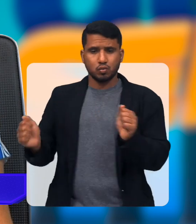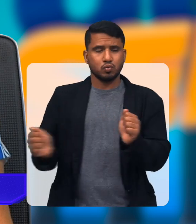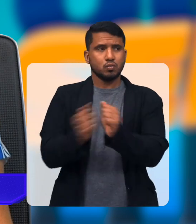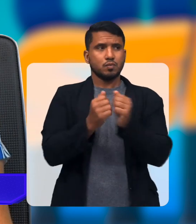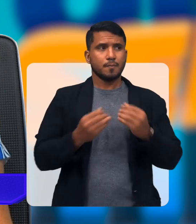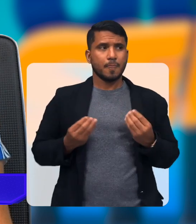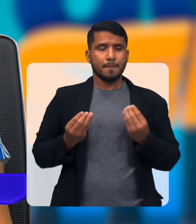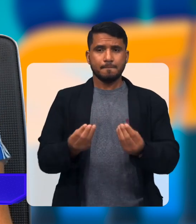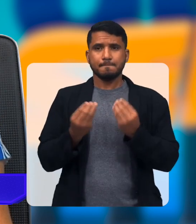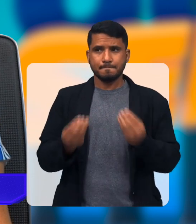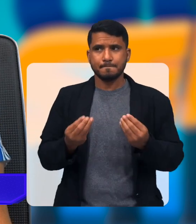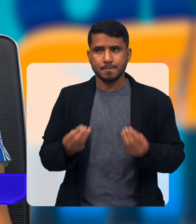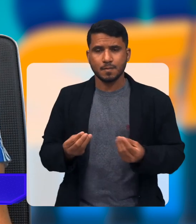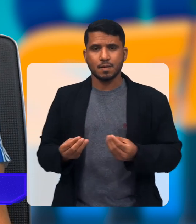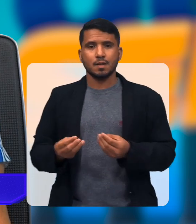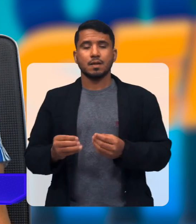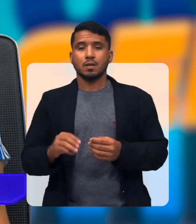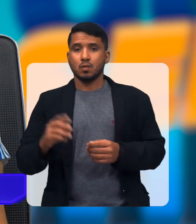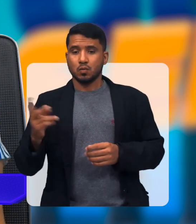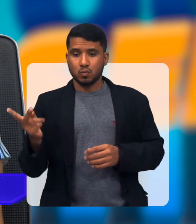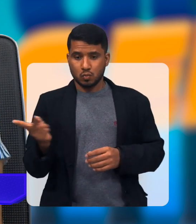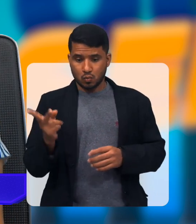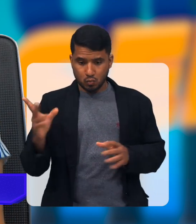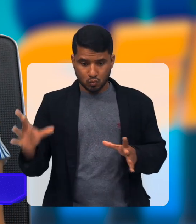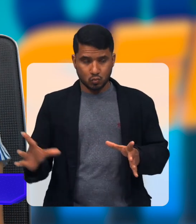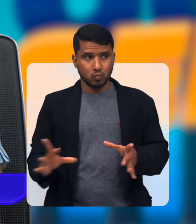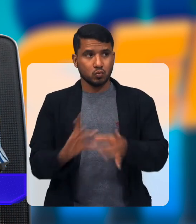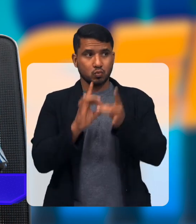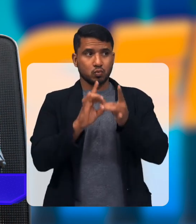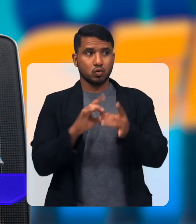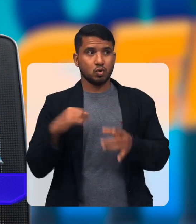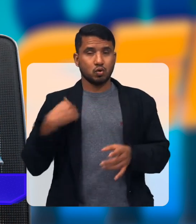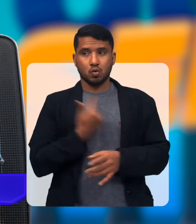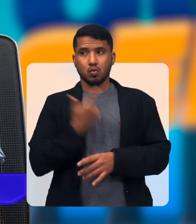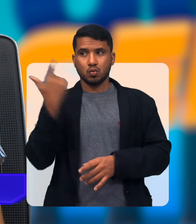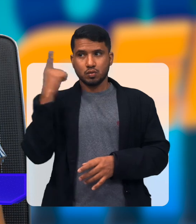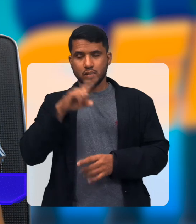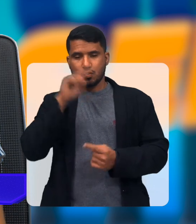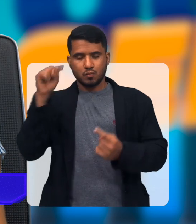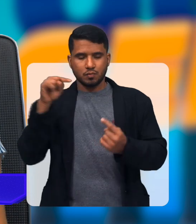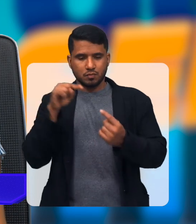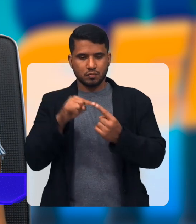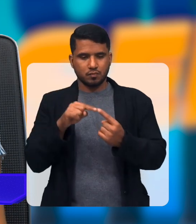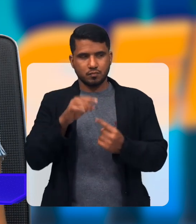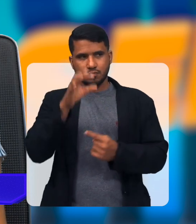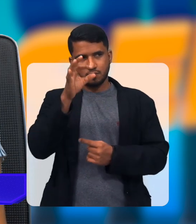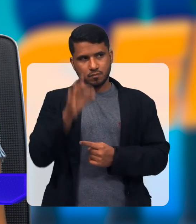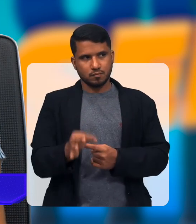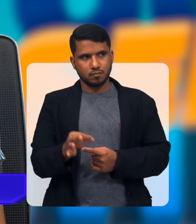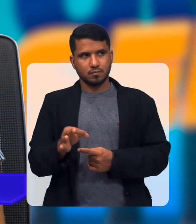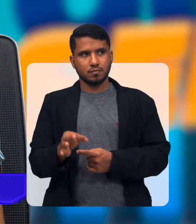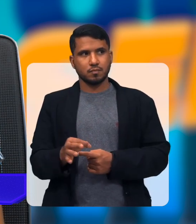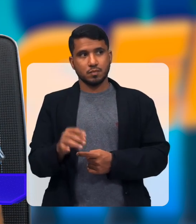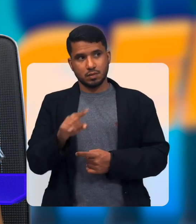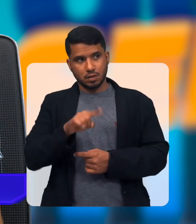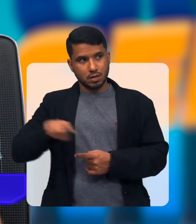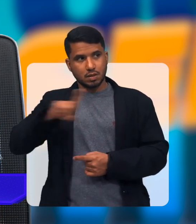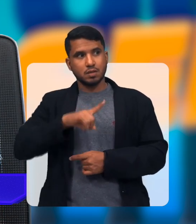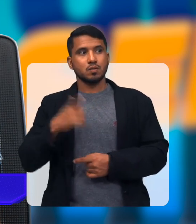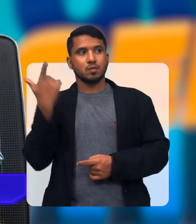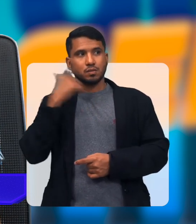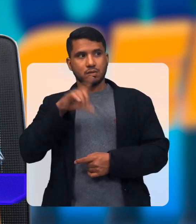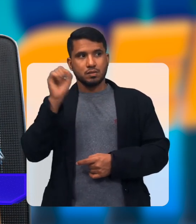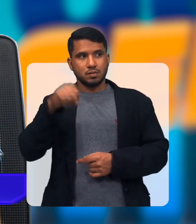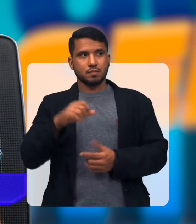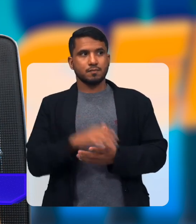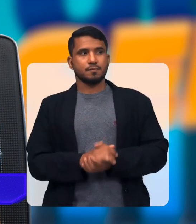que ter a escola Para que Case os dois E a gente chegue Ao objetivo De